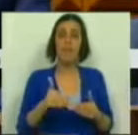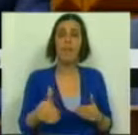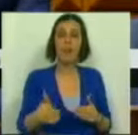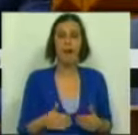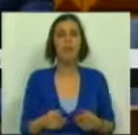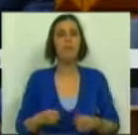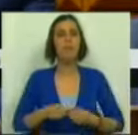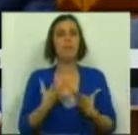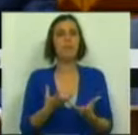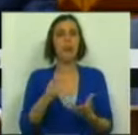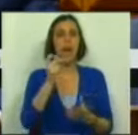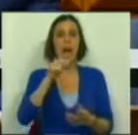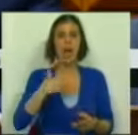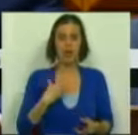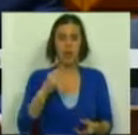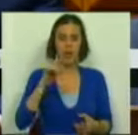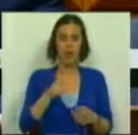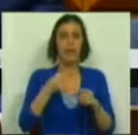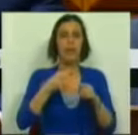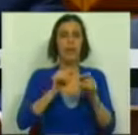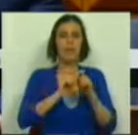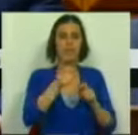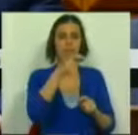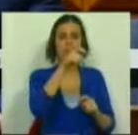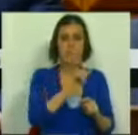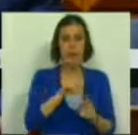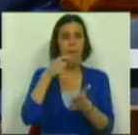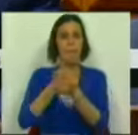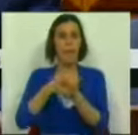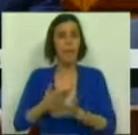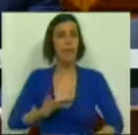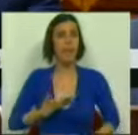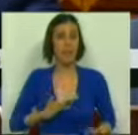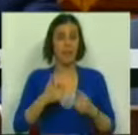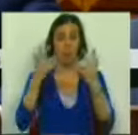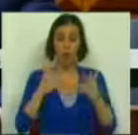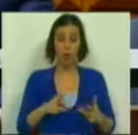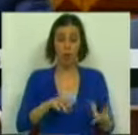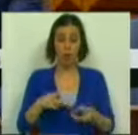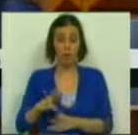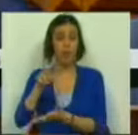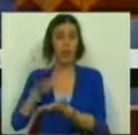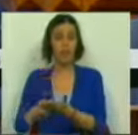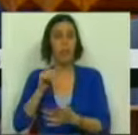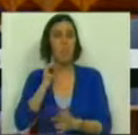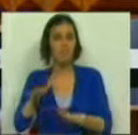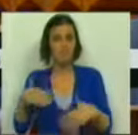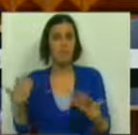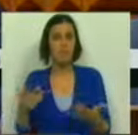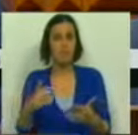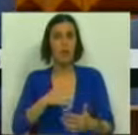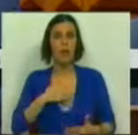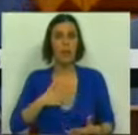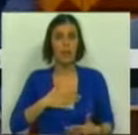breve, com o impulso dado ao creme, com uma linha do bem, com o pagamento de dívidas que o orçamento retificativo vai permitir